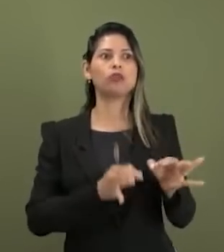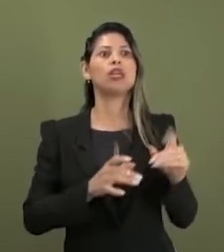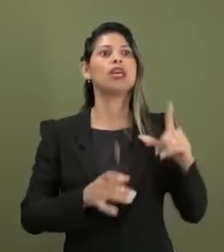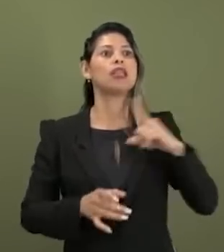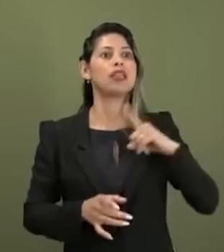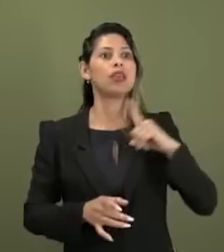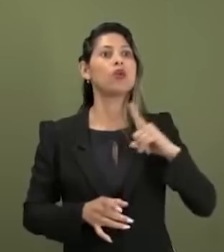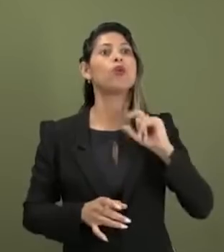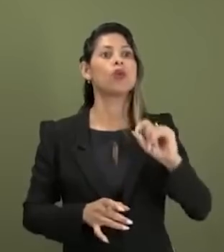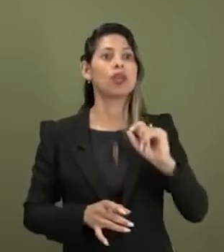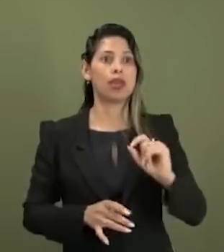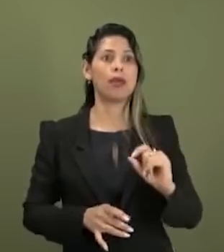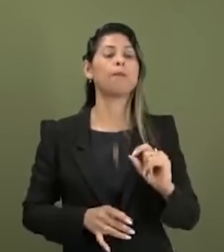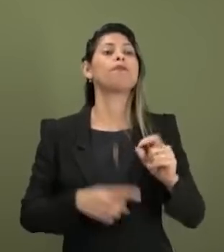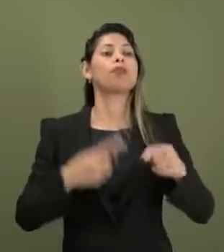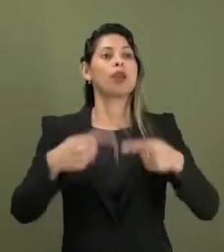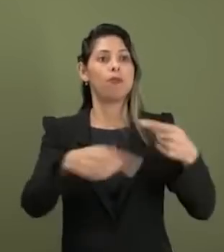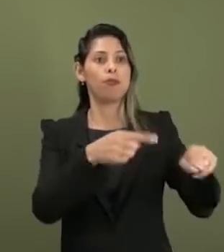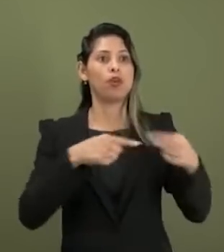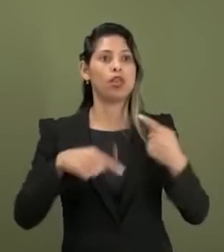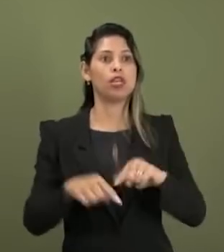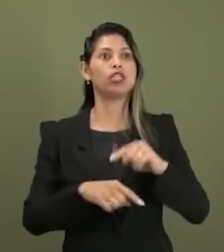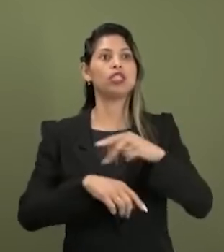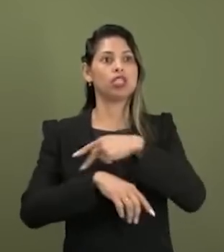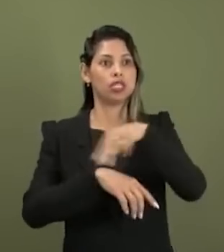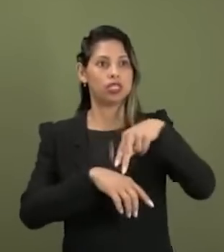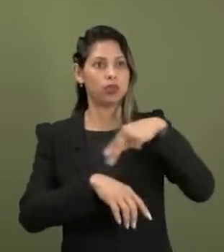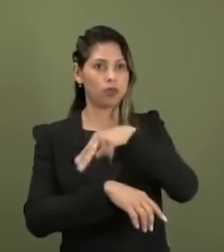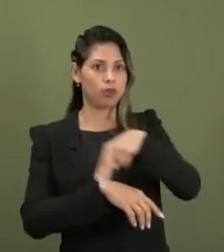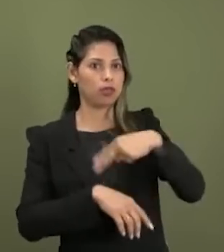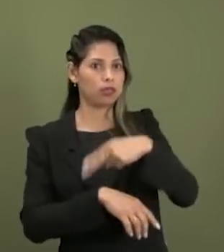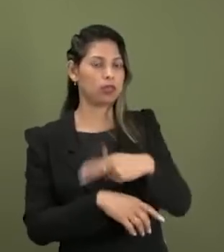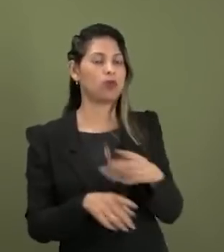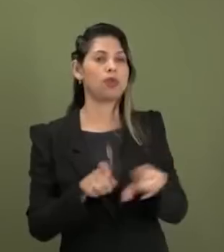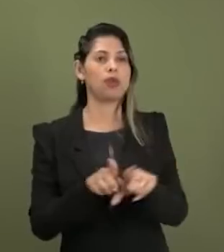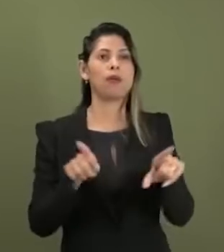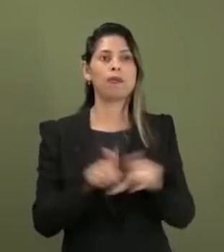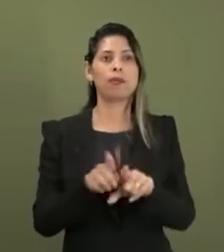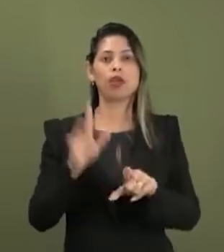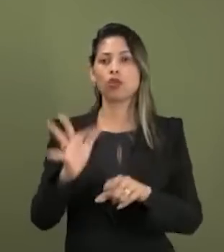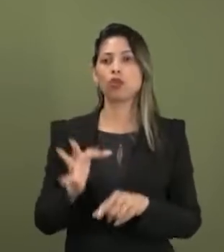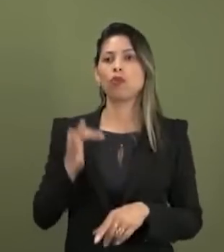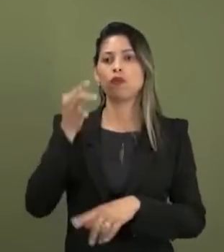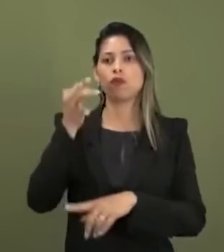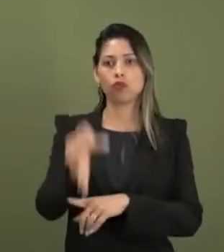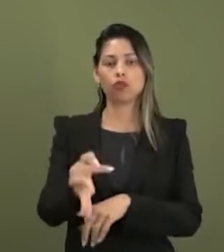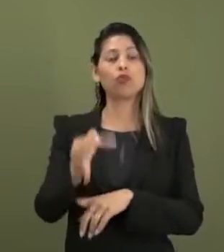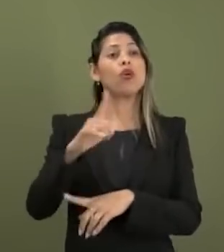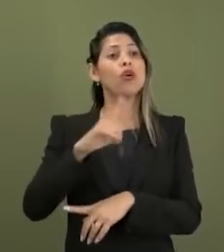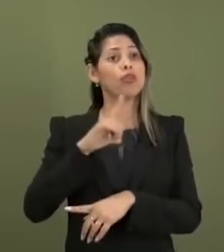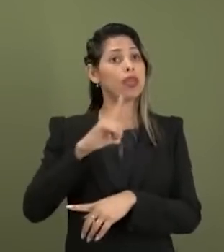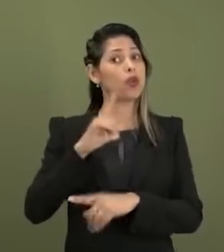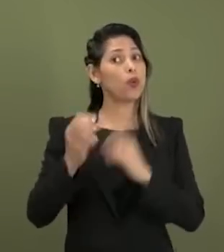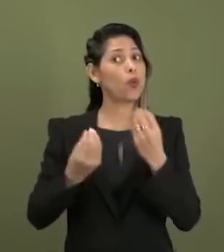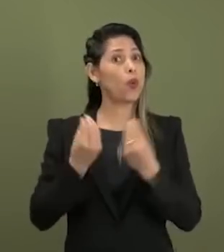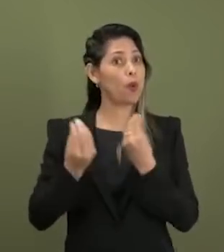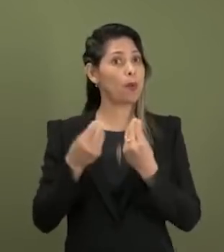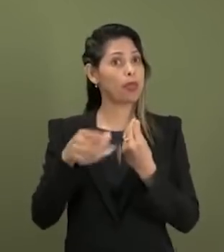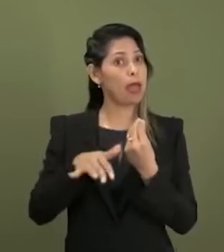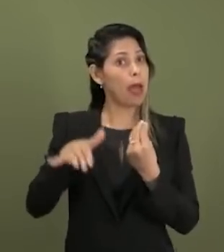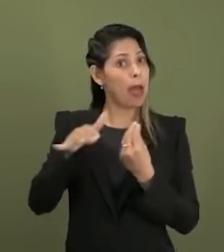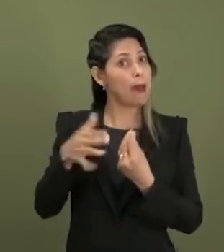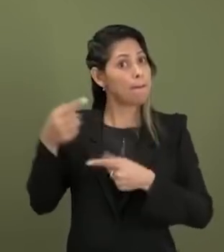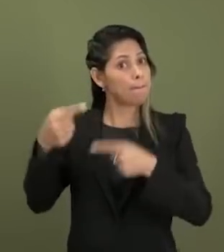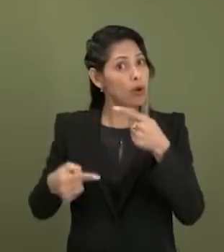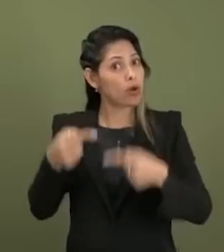uma nação, especialmente que compreendam a realidade do presente, as perspectivas de futuro, se dão através da política e